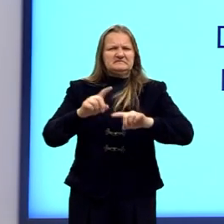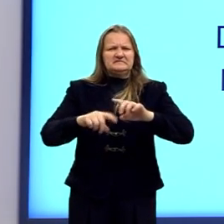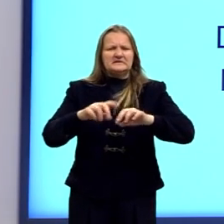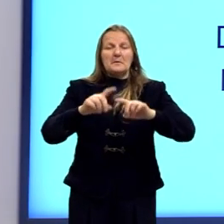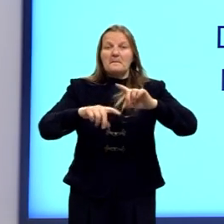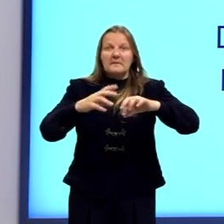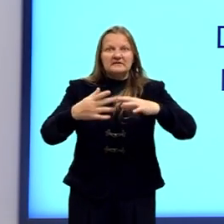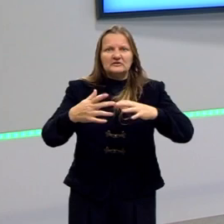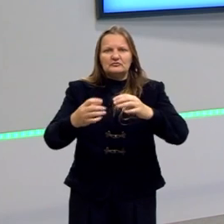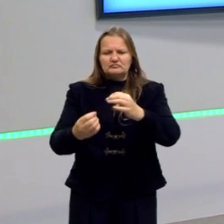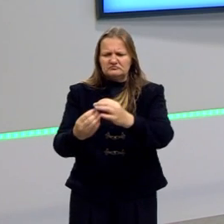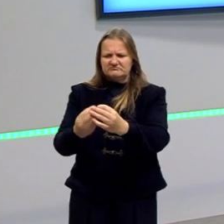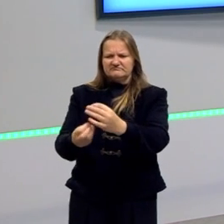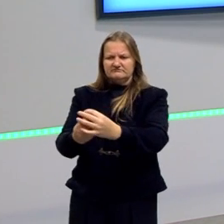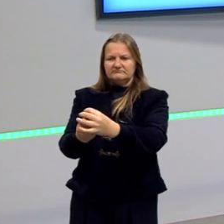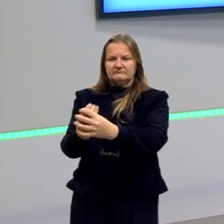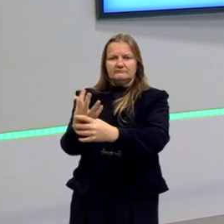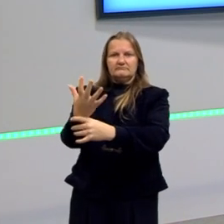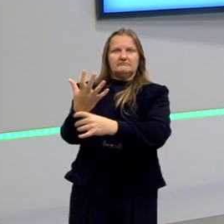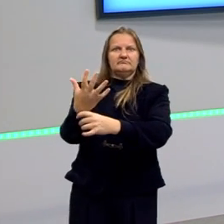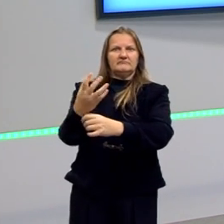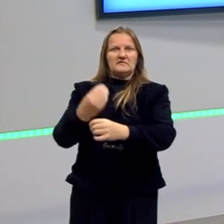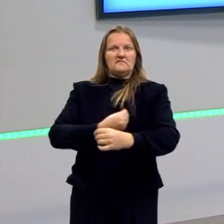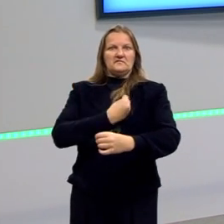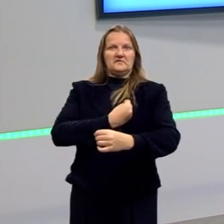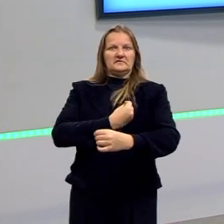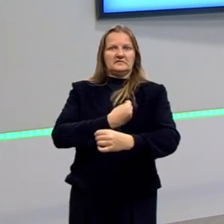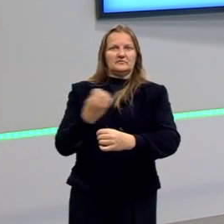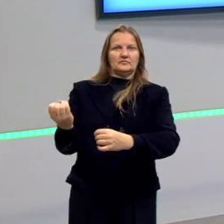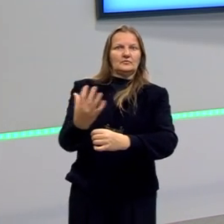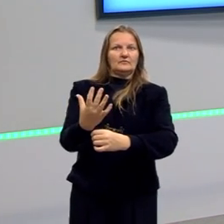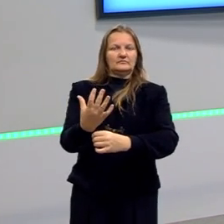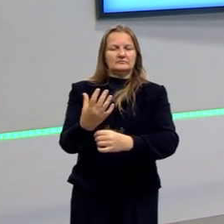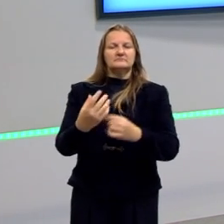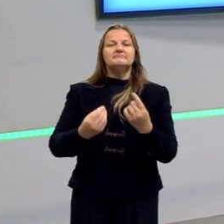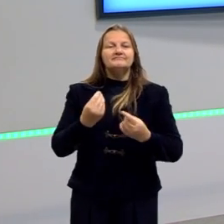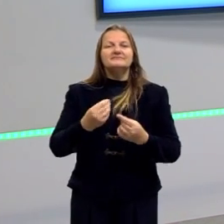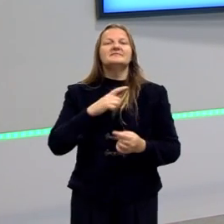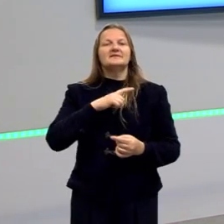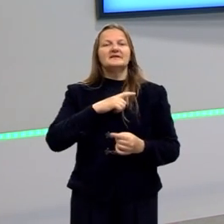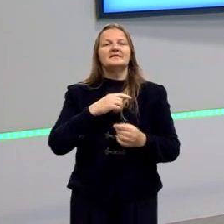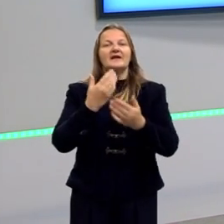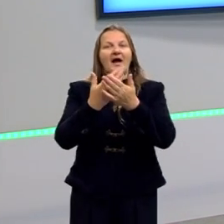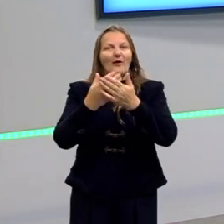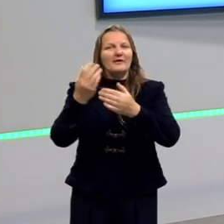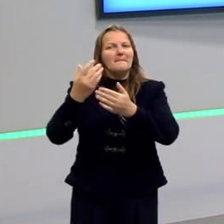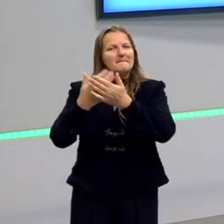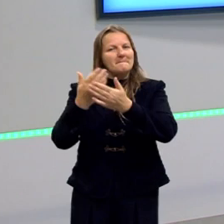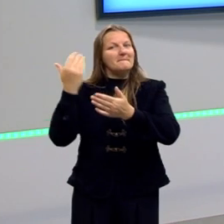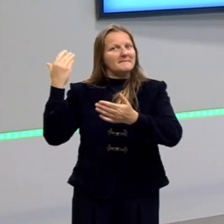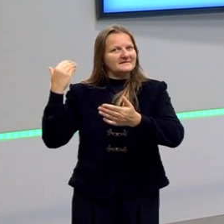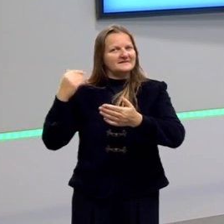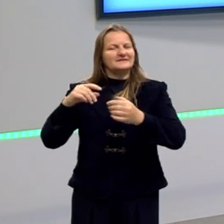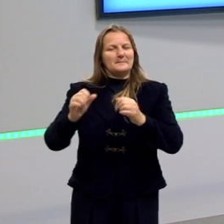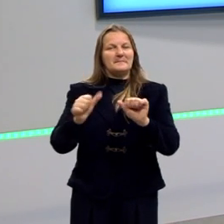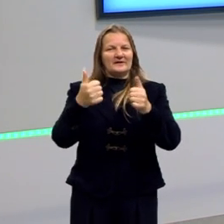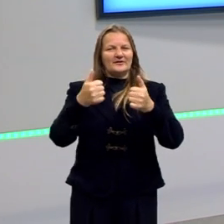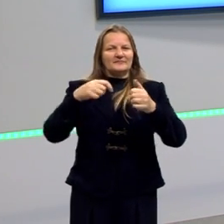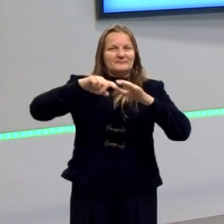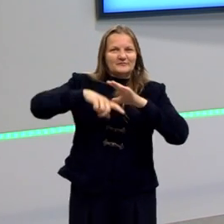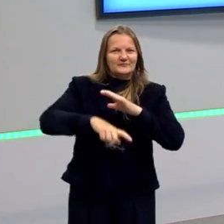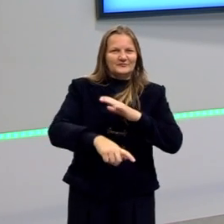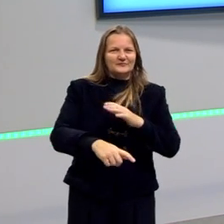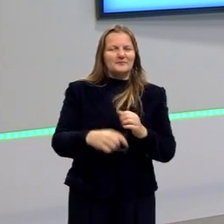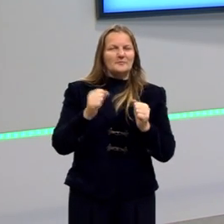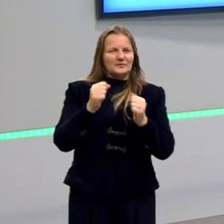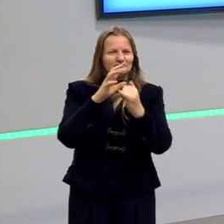materiais. Os seres vivos surgiam de coisas materiais. A gente pode ver também sobre isso na aula anterior um pouquinho melhor. Se vocês quiserem dar